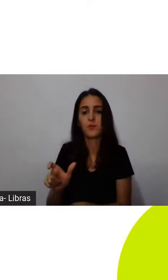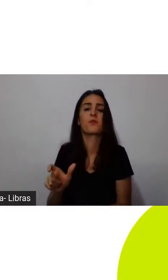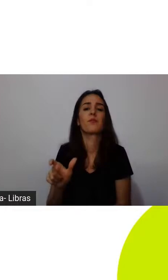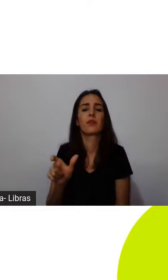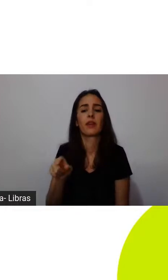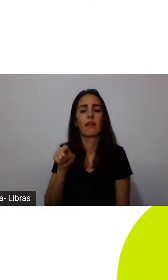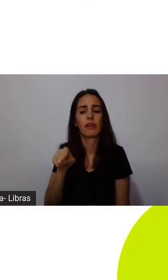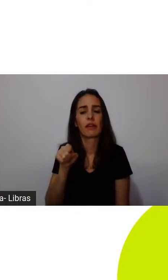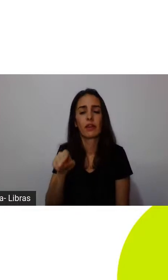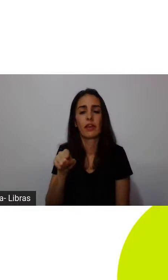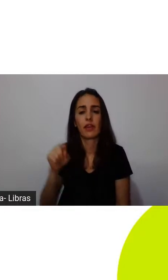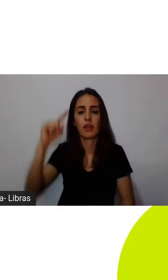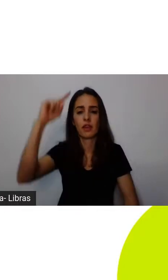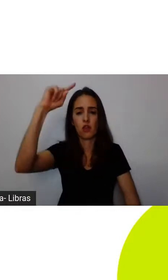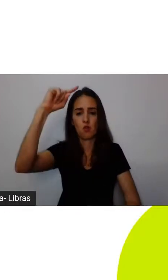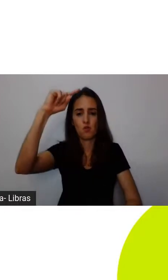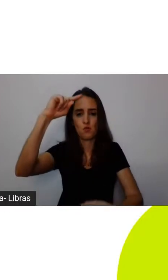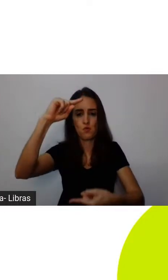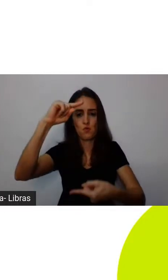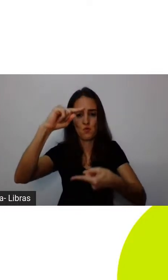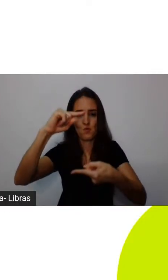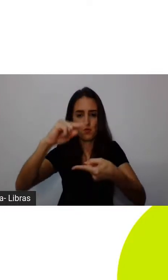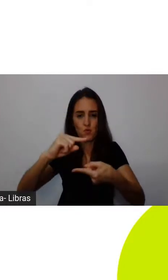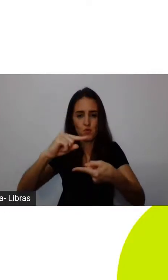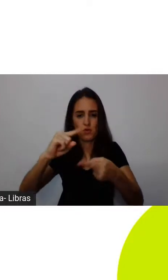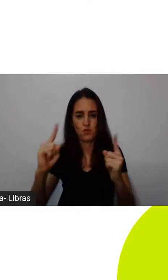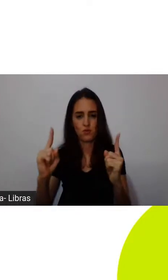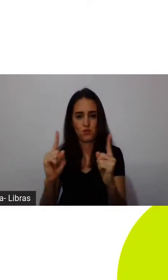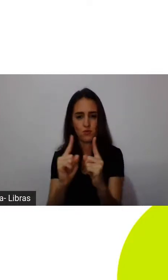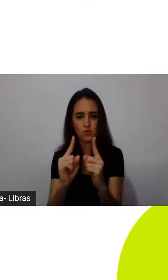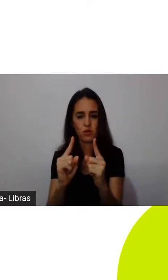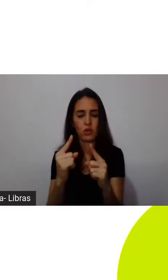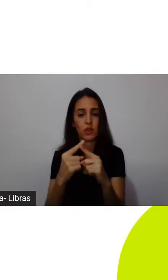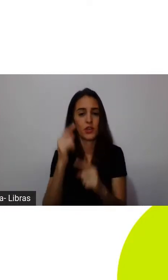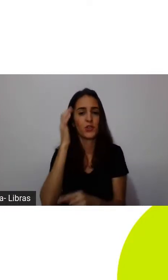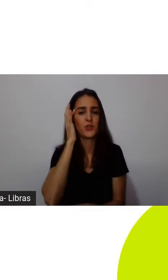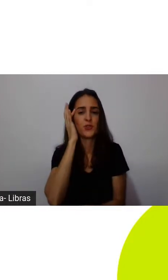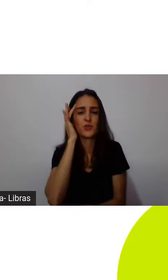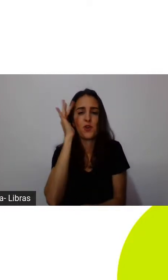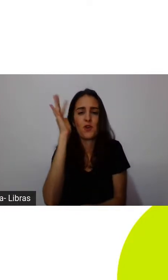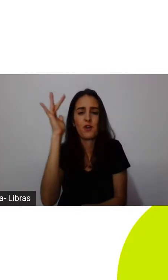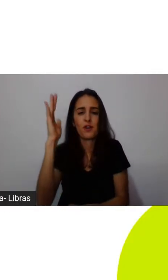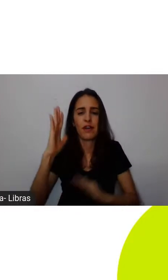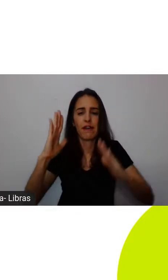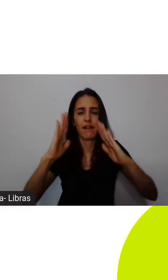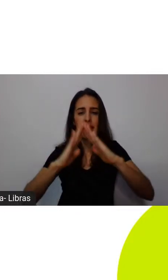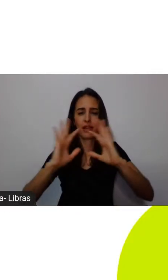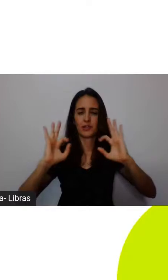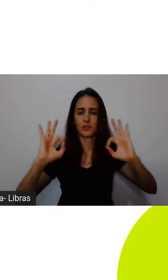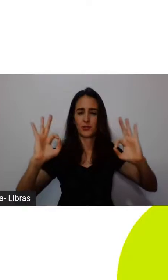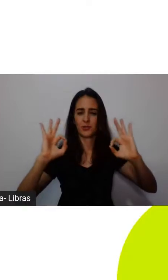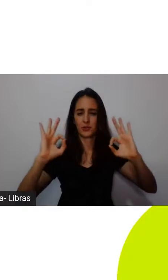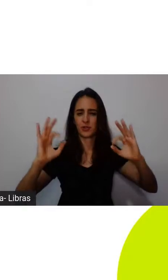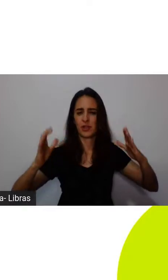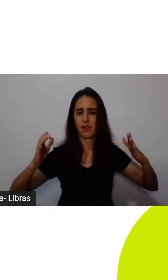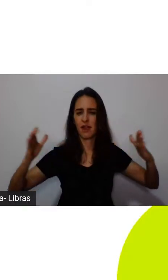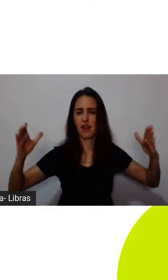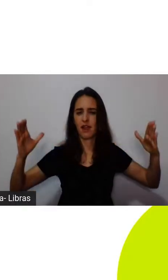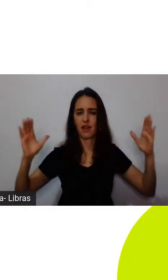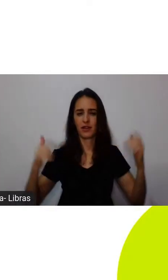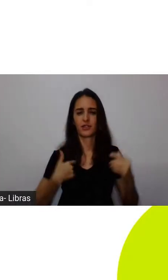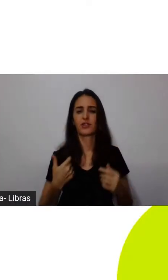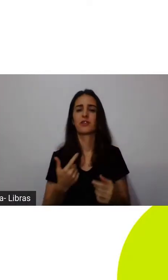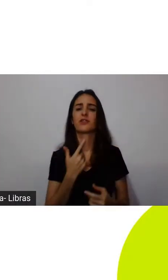ele diminui de tamanho pensando no sonho da mansão. Ele queria uma casa grande, ele queria